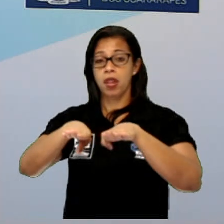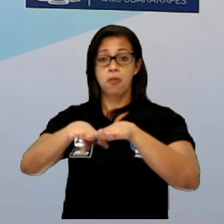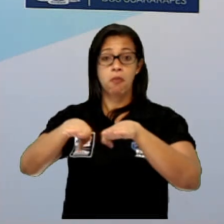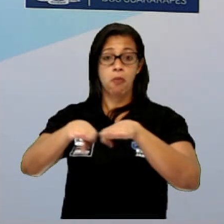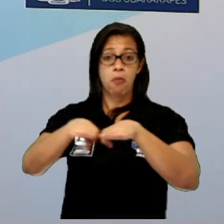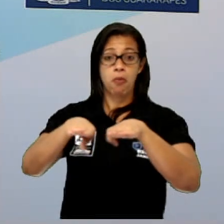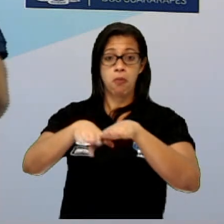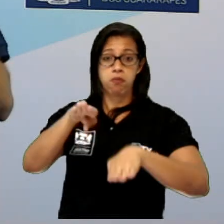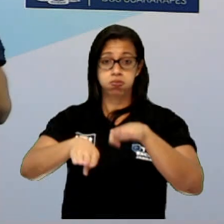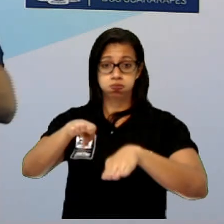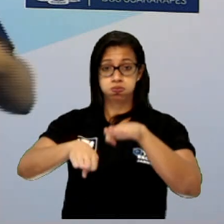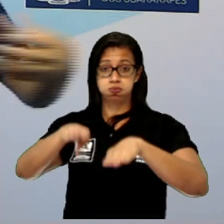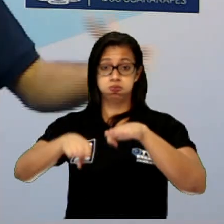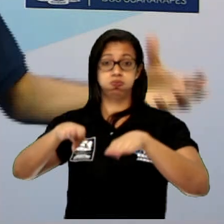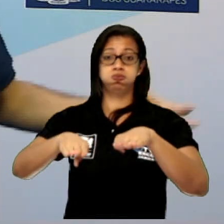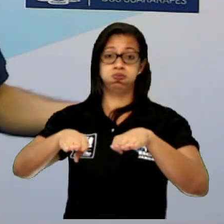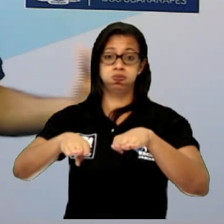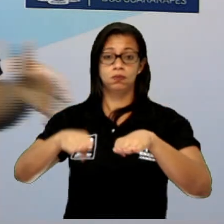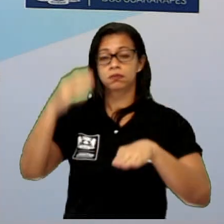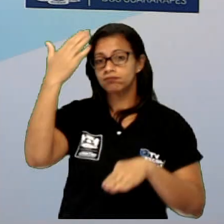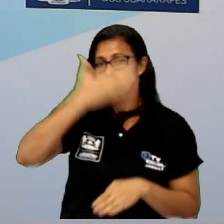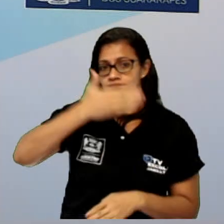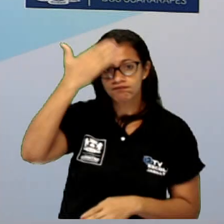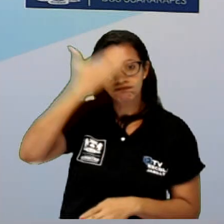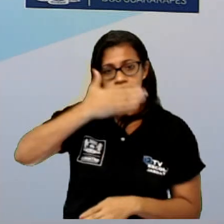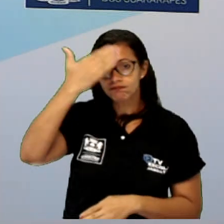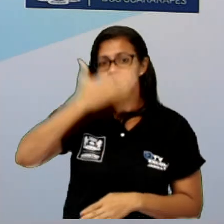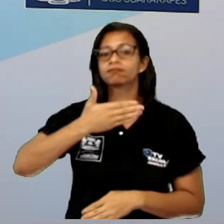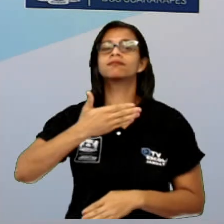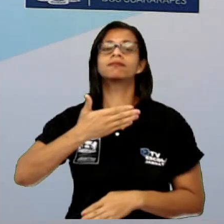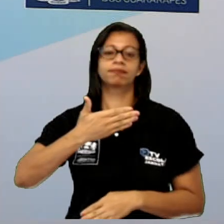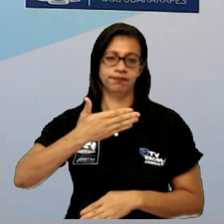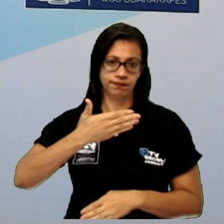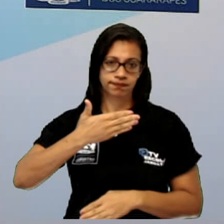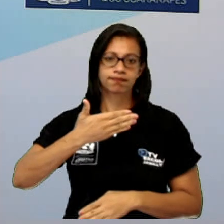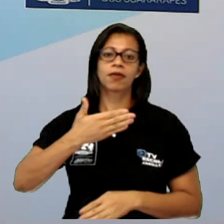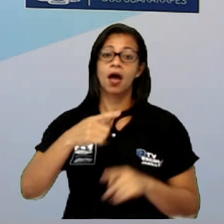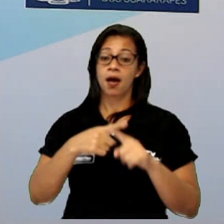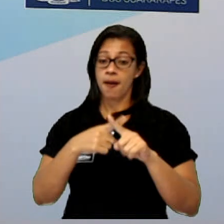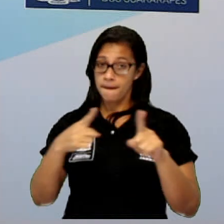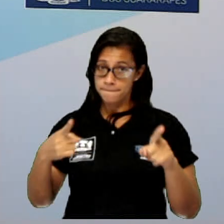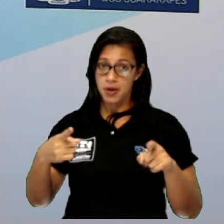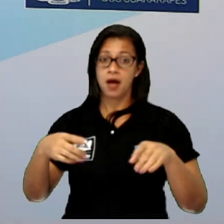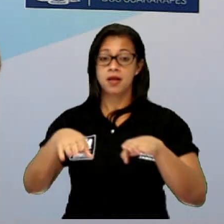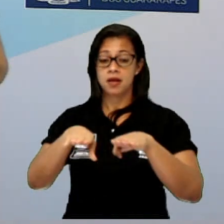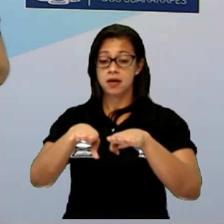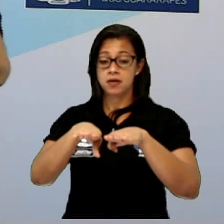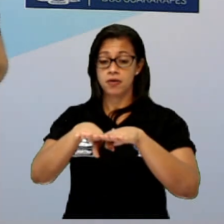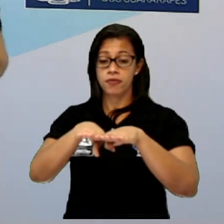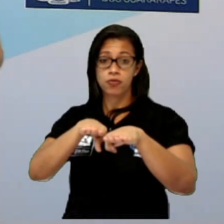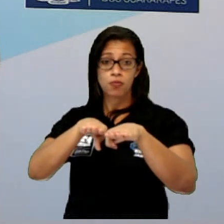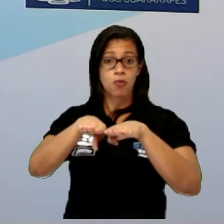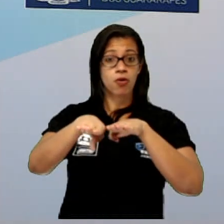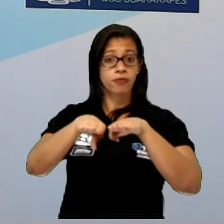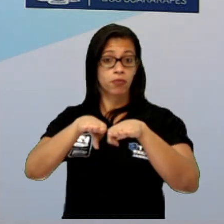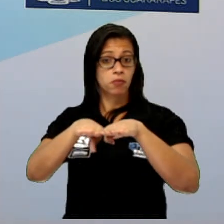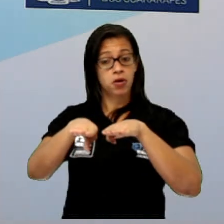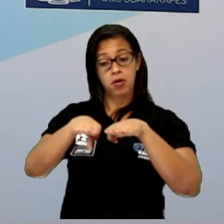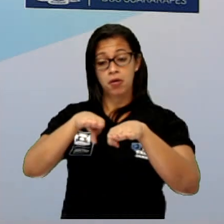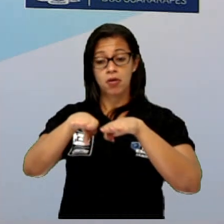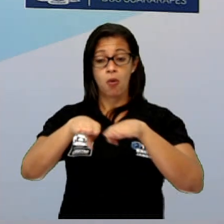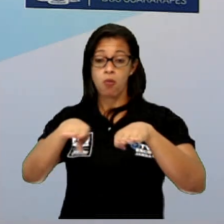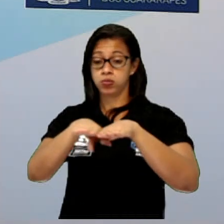aí isso a gente não consegue enxergar, né? Mas isso se chama as placas tectônicas, elas se movimentam